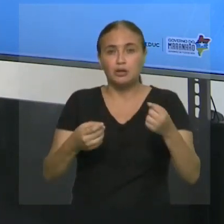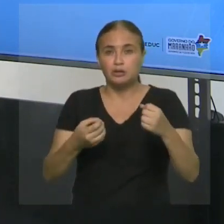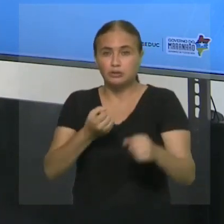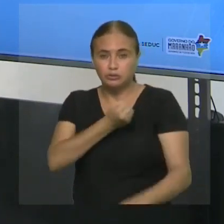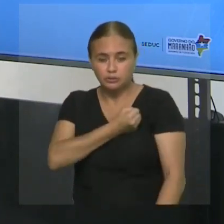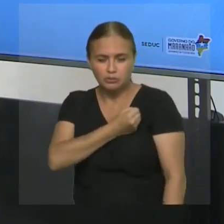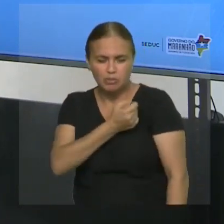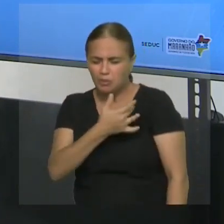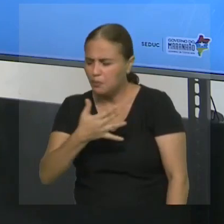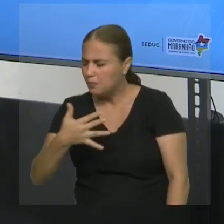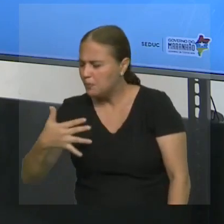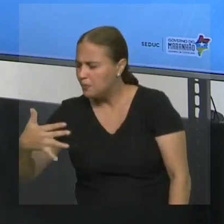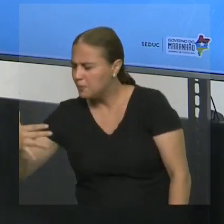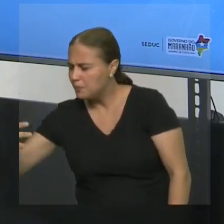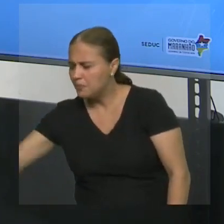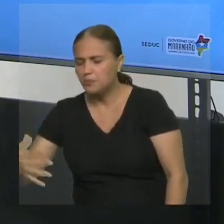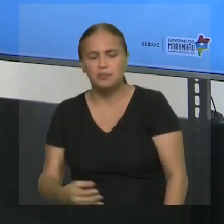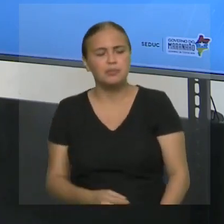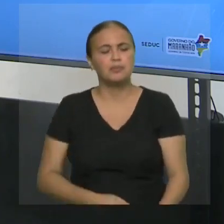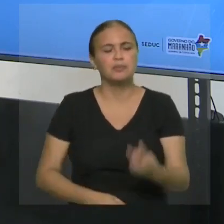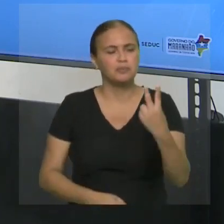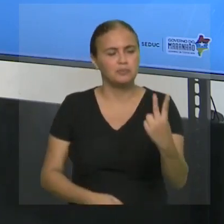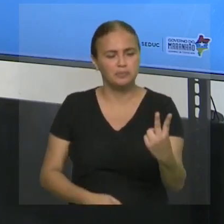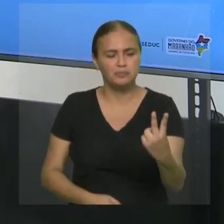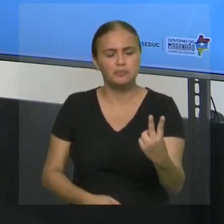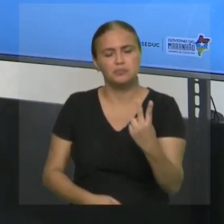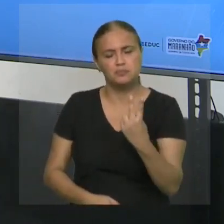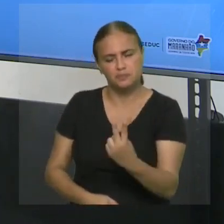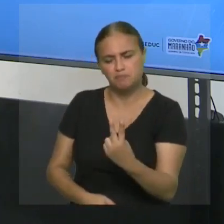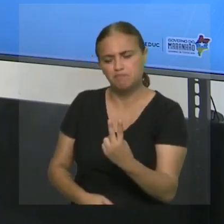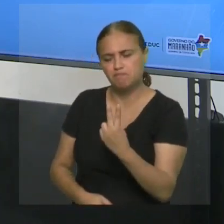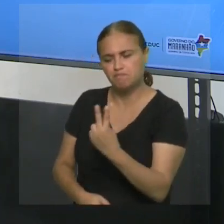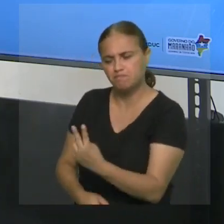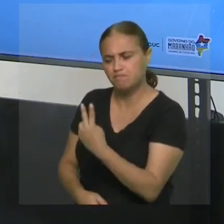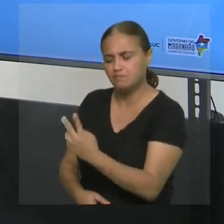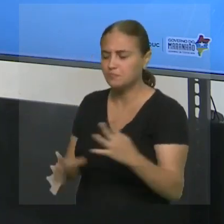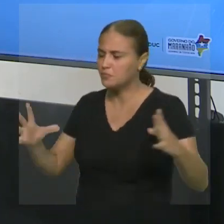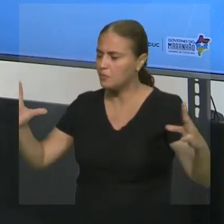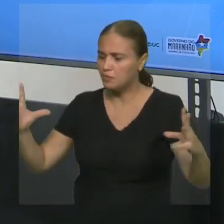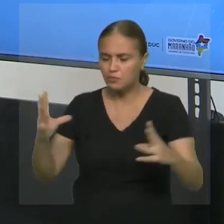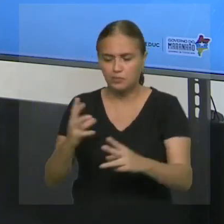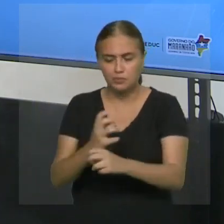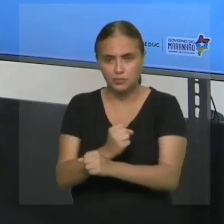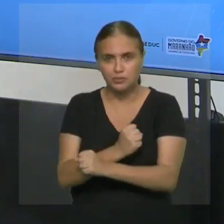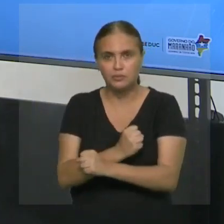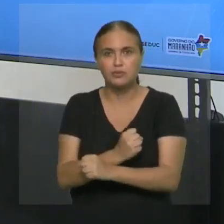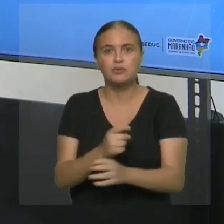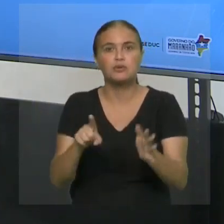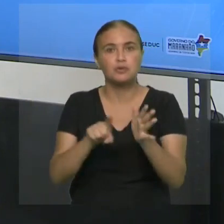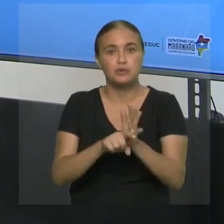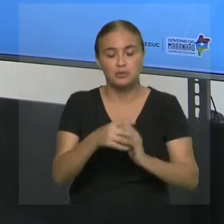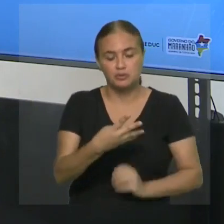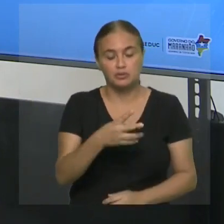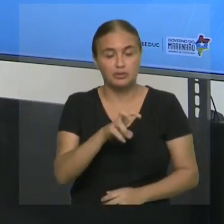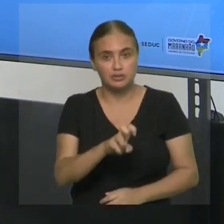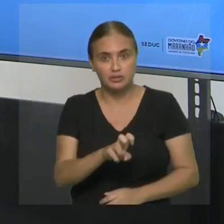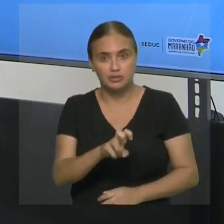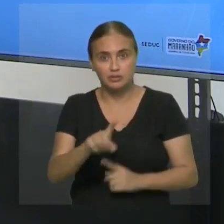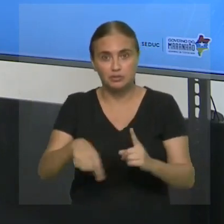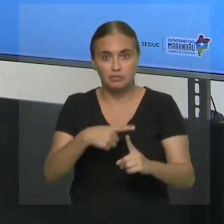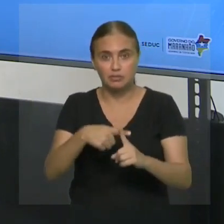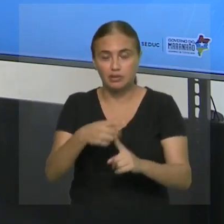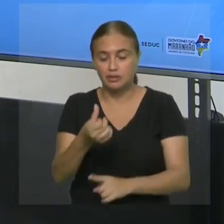fazendo de dois a dois sem problema nenhum, que tudo vai dar certo. E aí, a tem menos 45 mais 60,